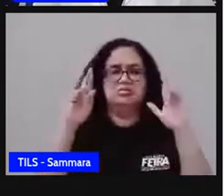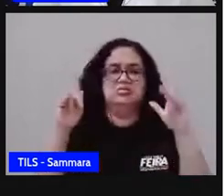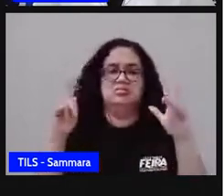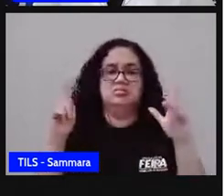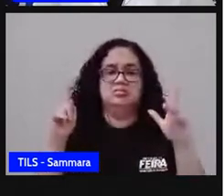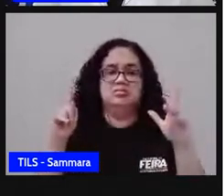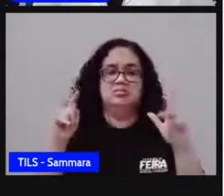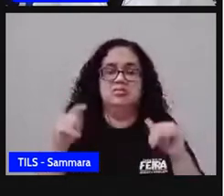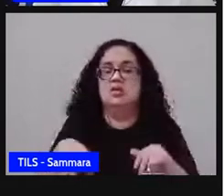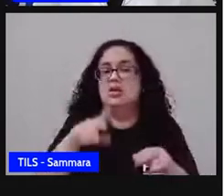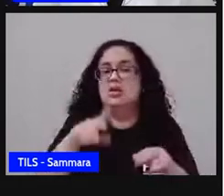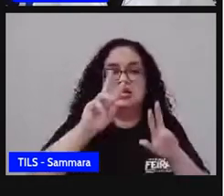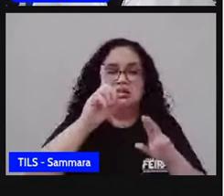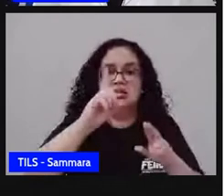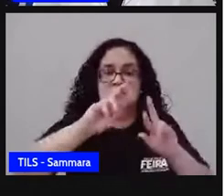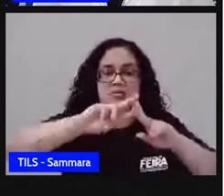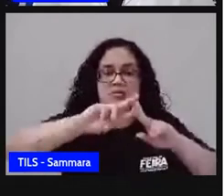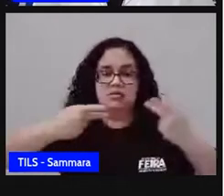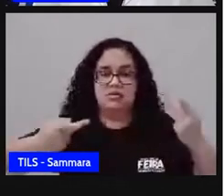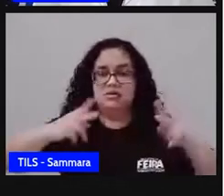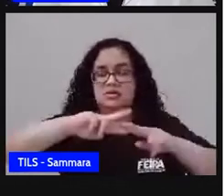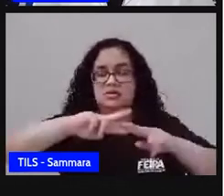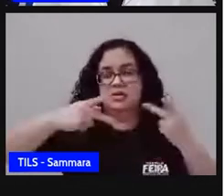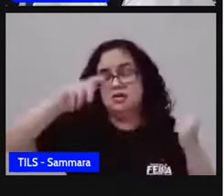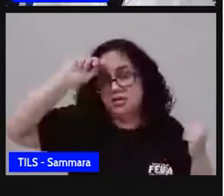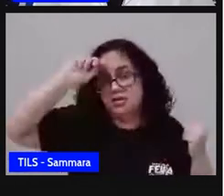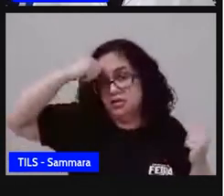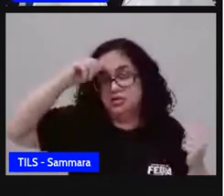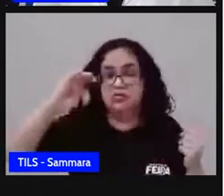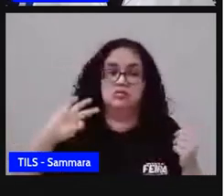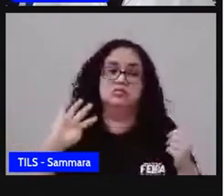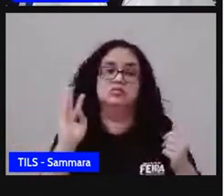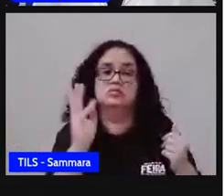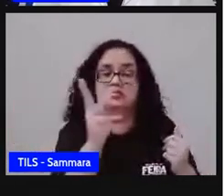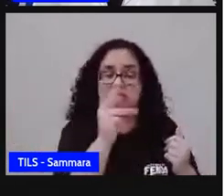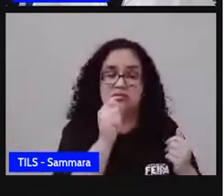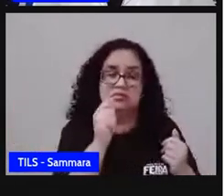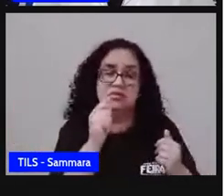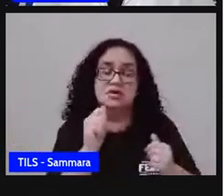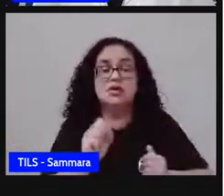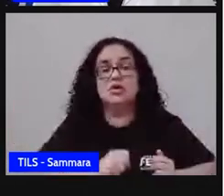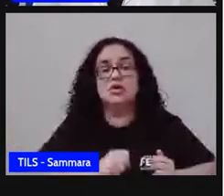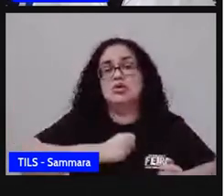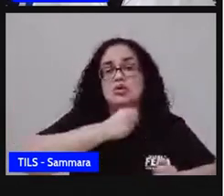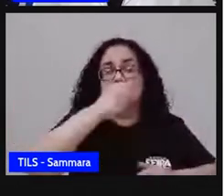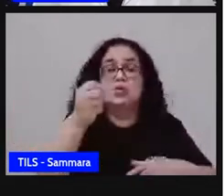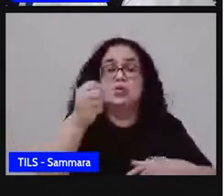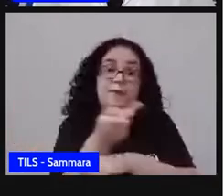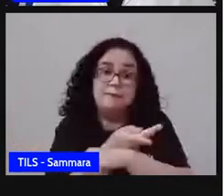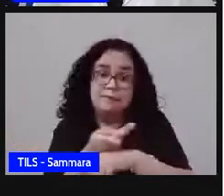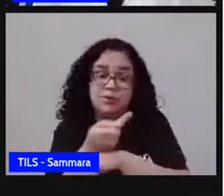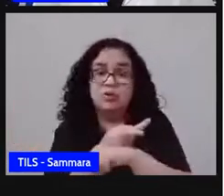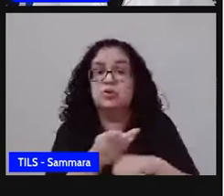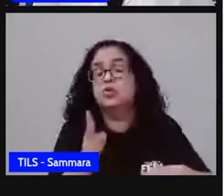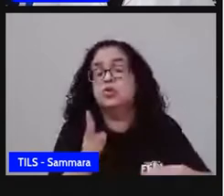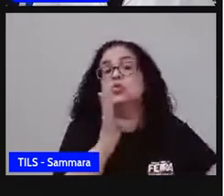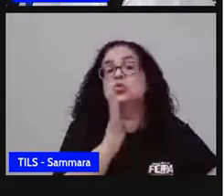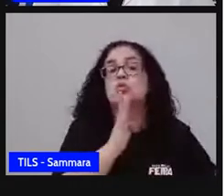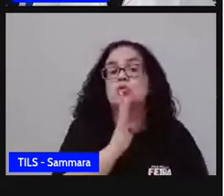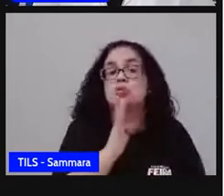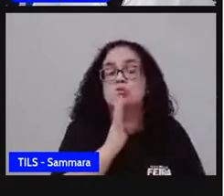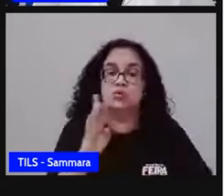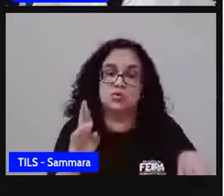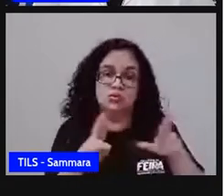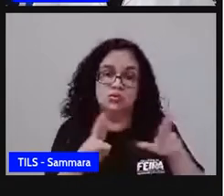O DNA negro está em todo mundo. Mas a dedicação, a procura do conhecimento, ela faz